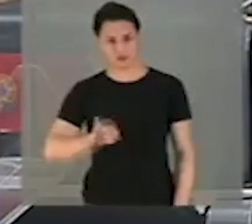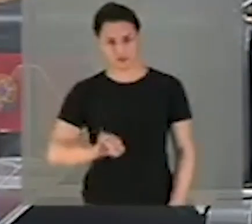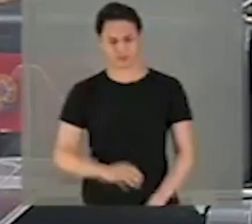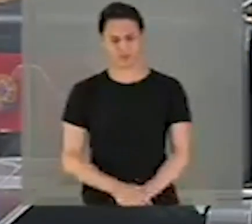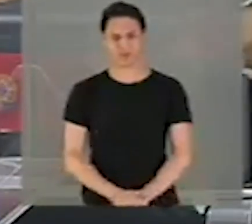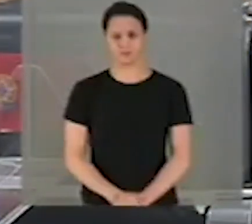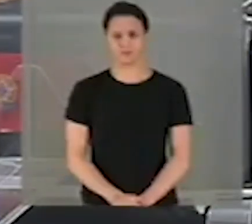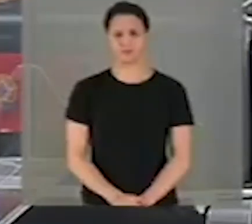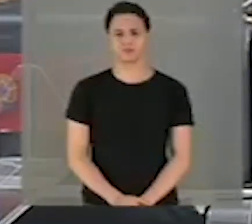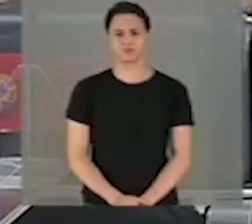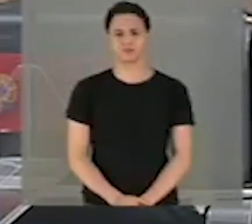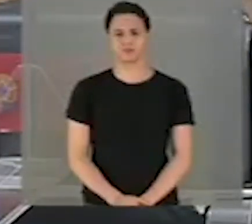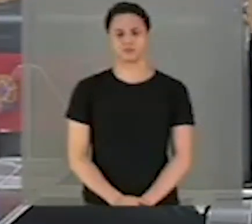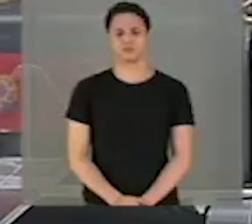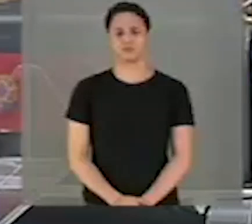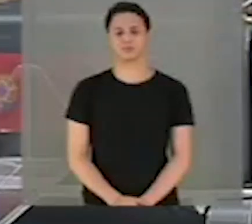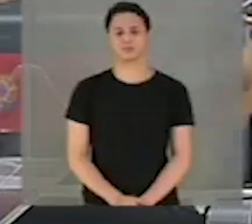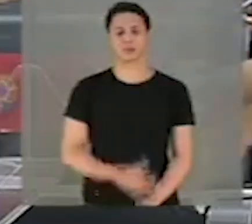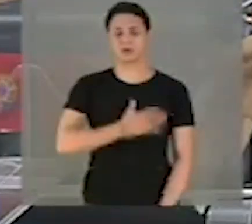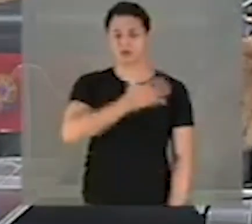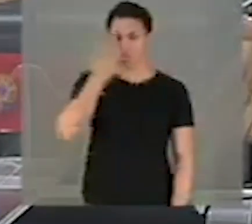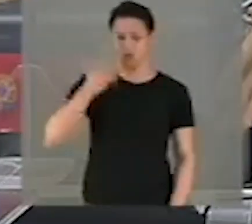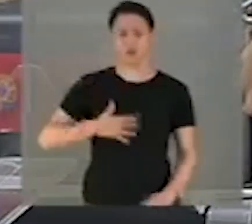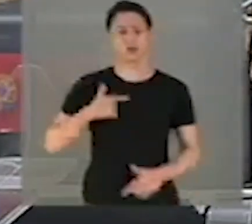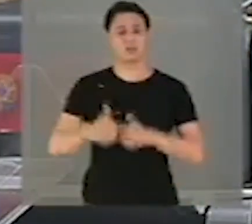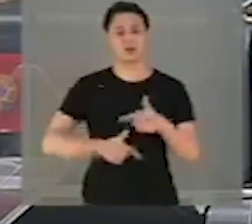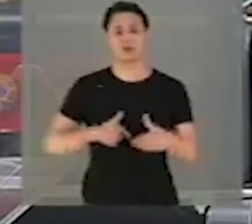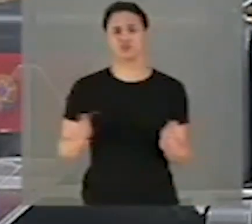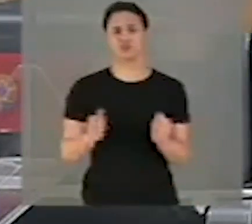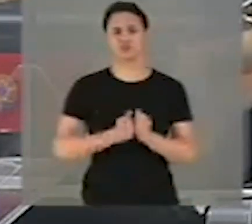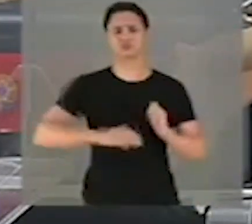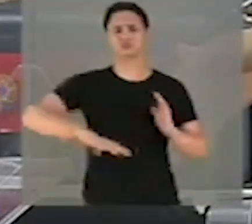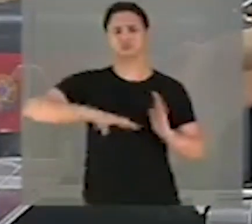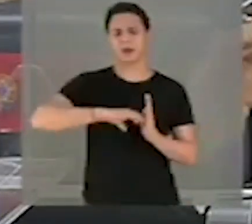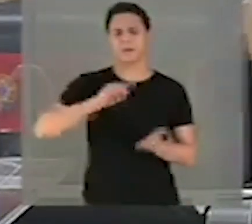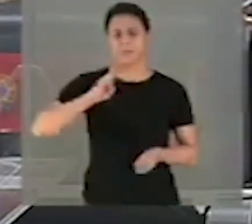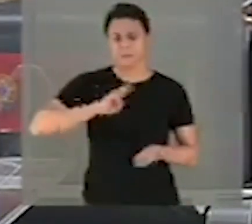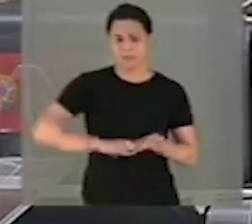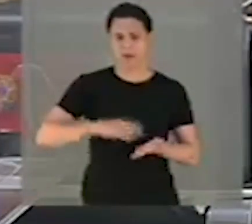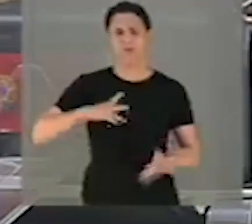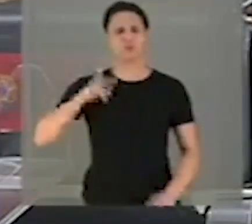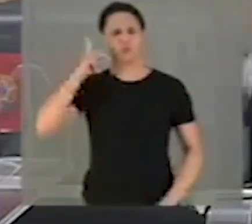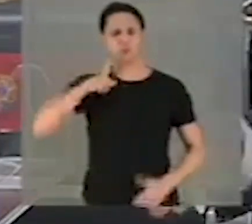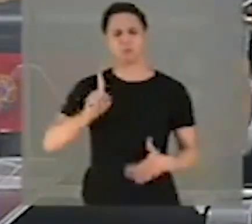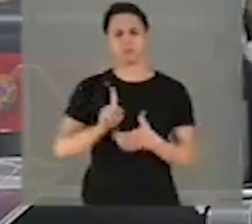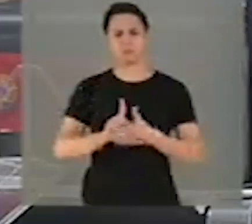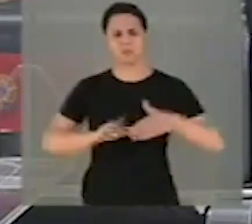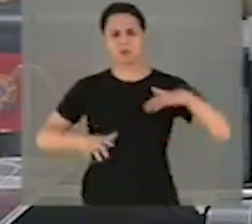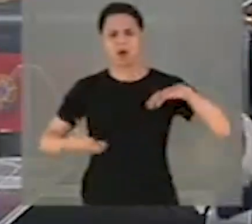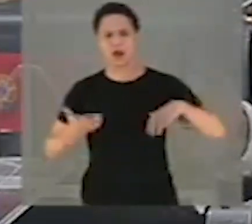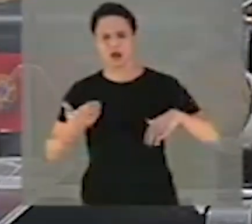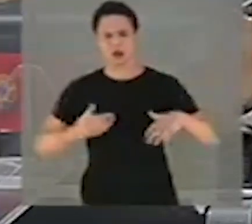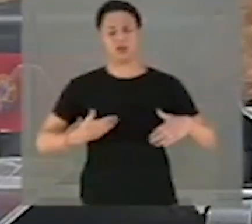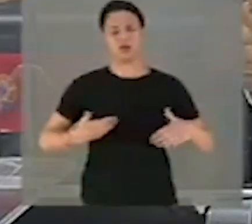Aqueles que atuaram como parte desta Casa, como membros do Parlamento, como servidores, como